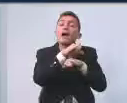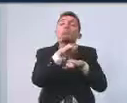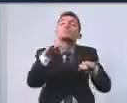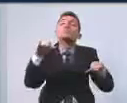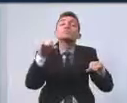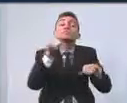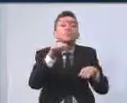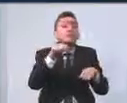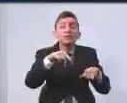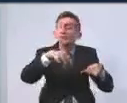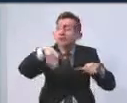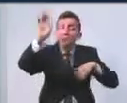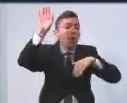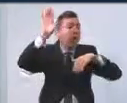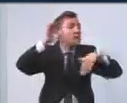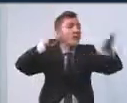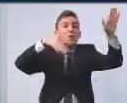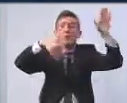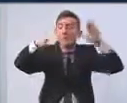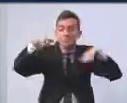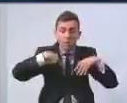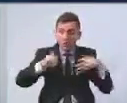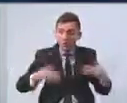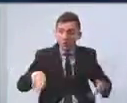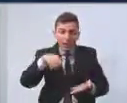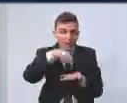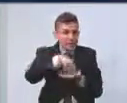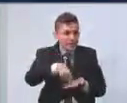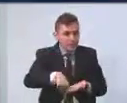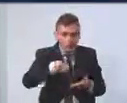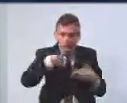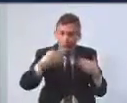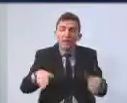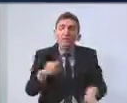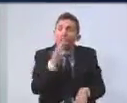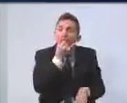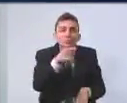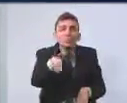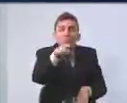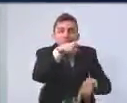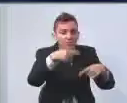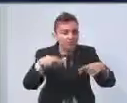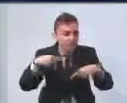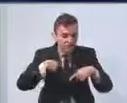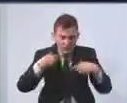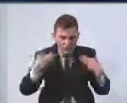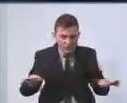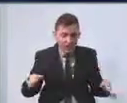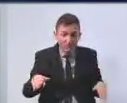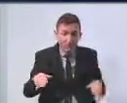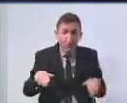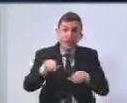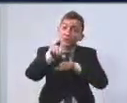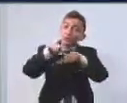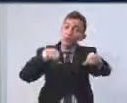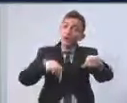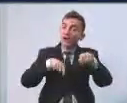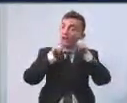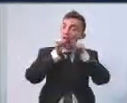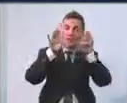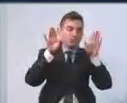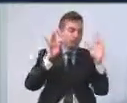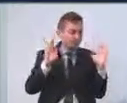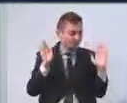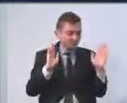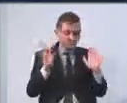E qual que é o recado? Vão embora. Nós não queremos vocês, nós não temos política para vocês. Diferente da nossa, nós não fazemos esse